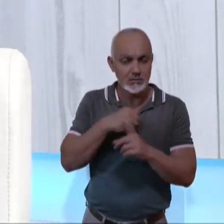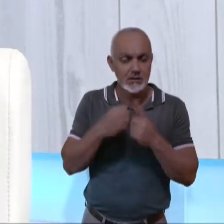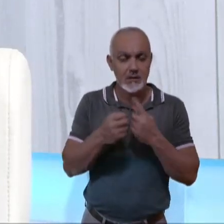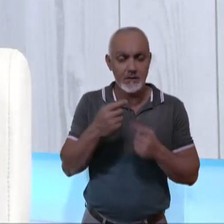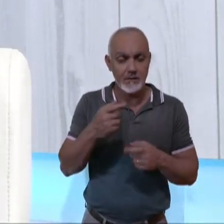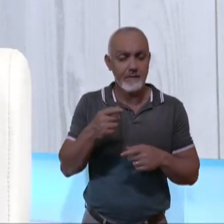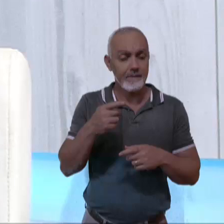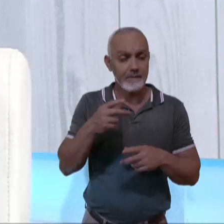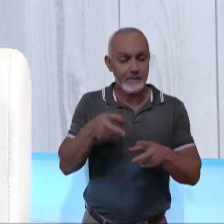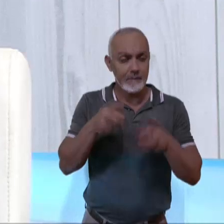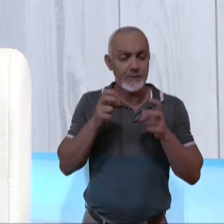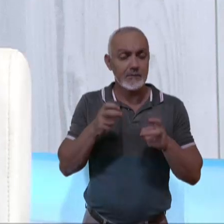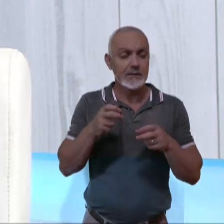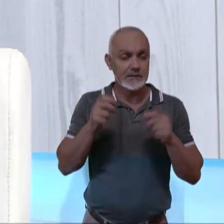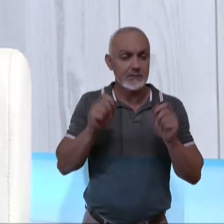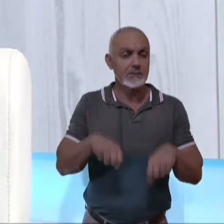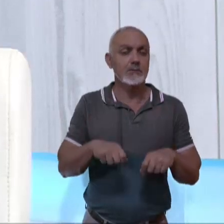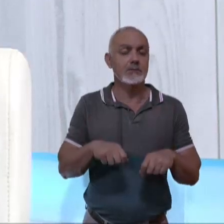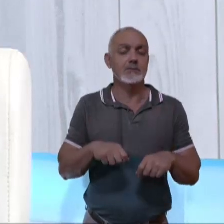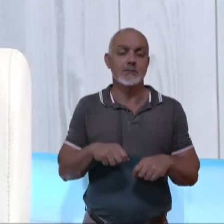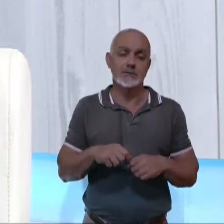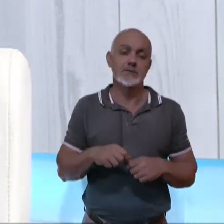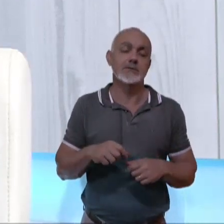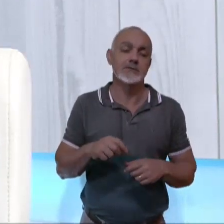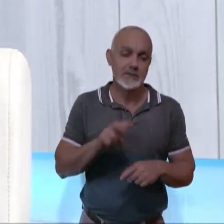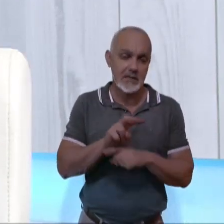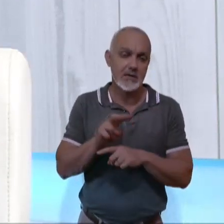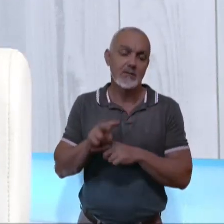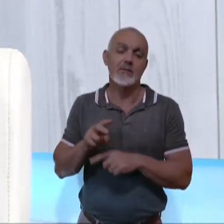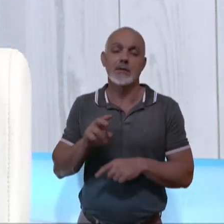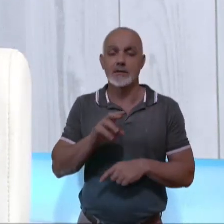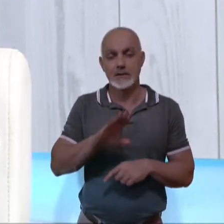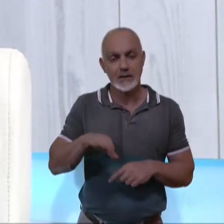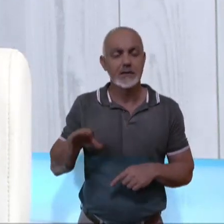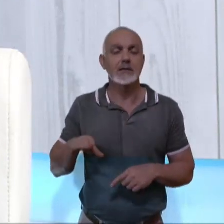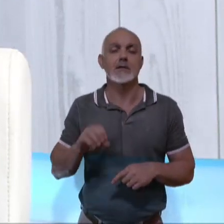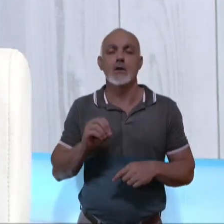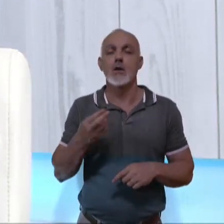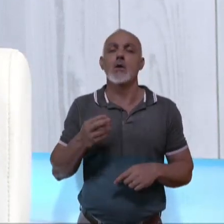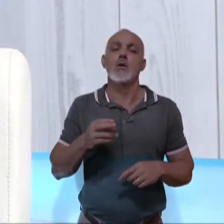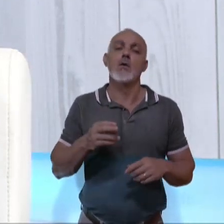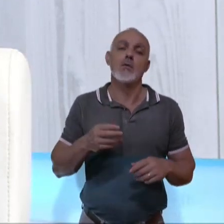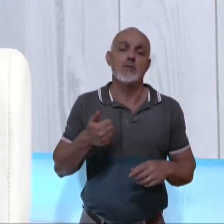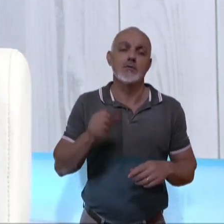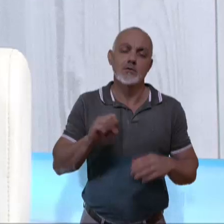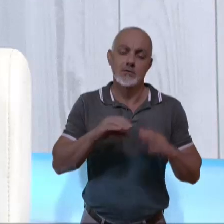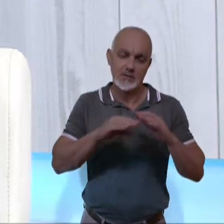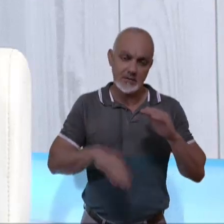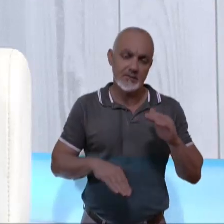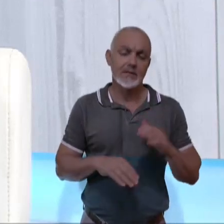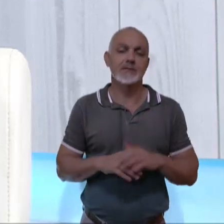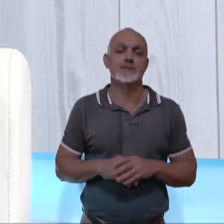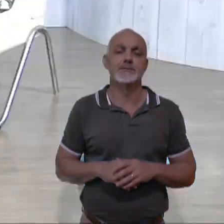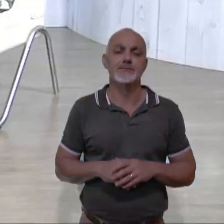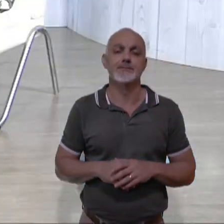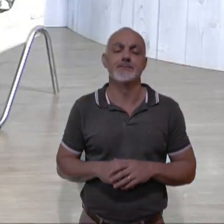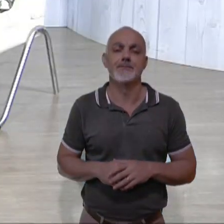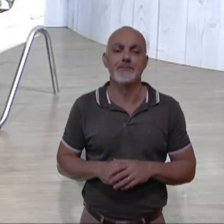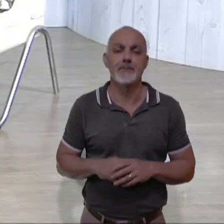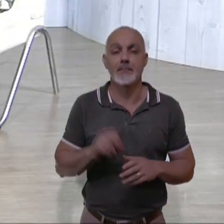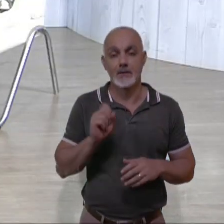condições de exercer a guarda da criança, do menor ou do adolescente. Ok.